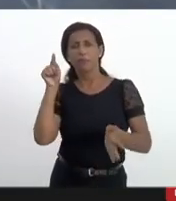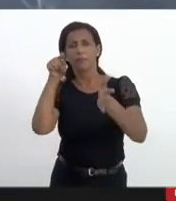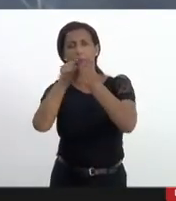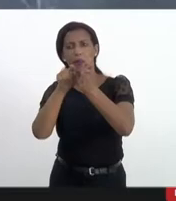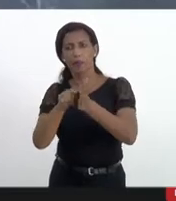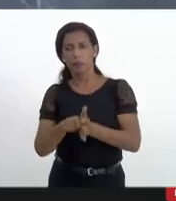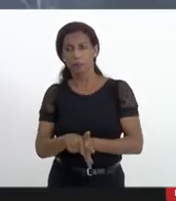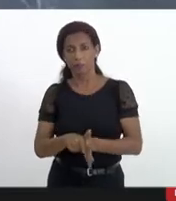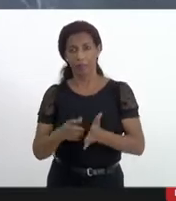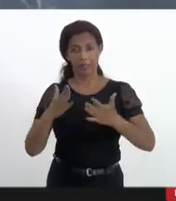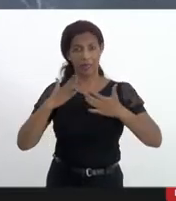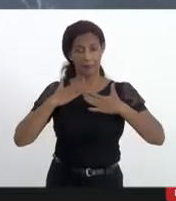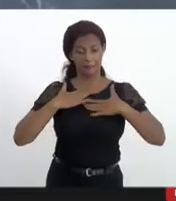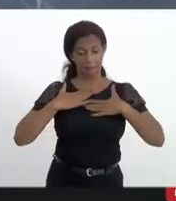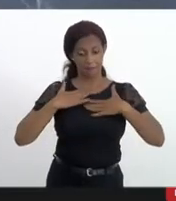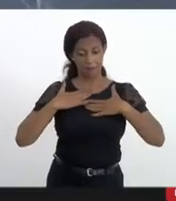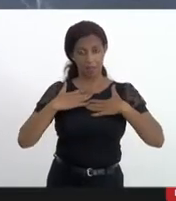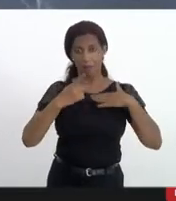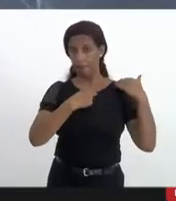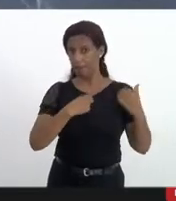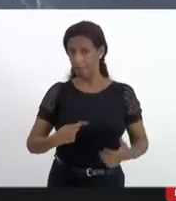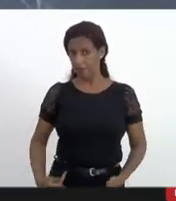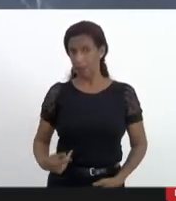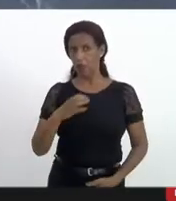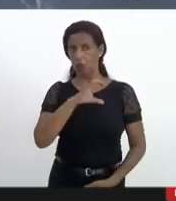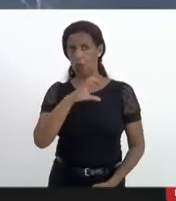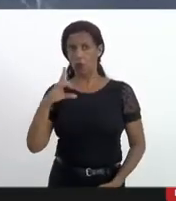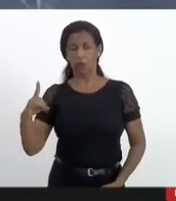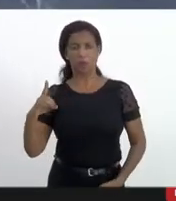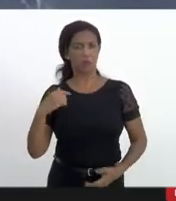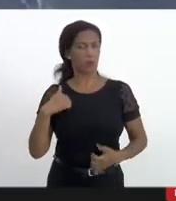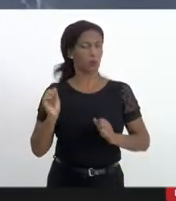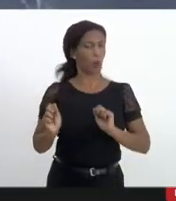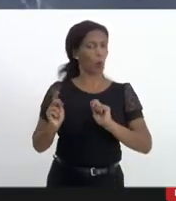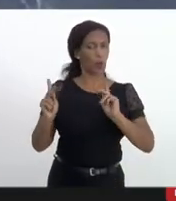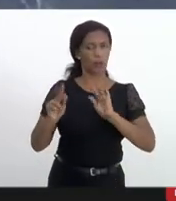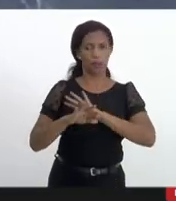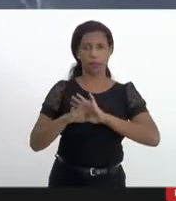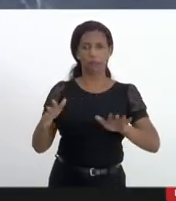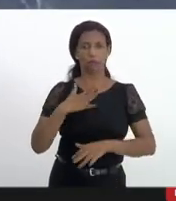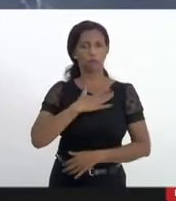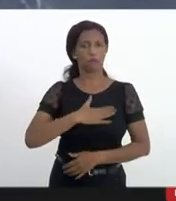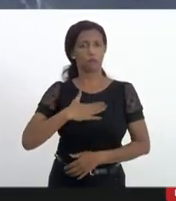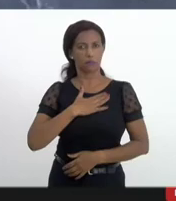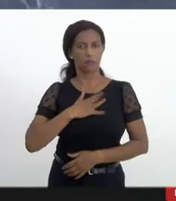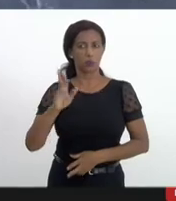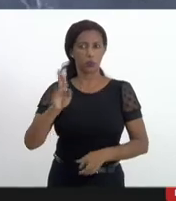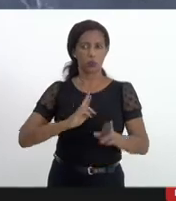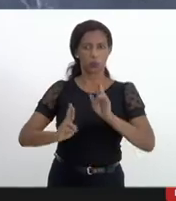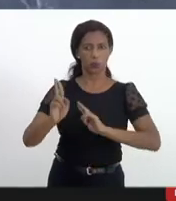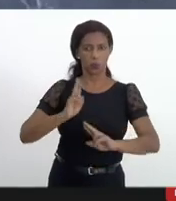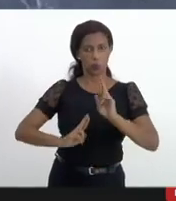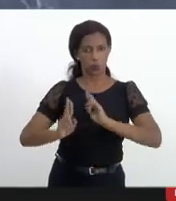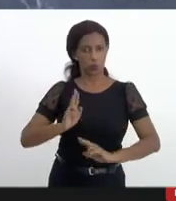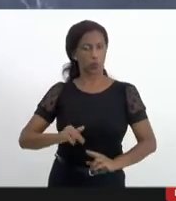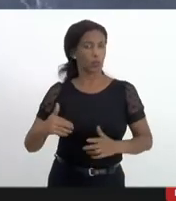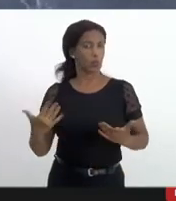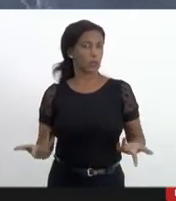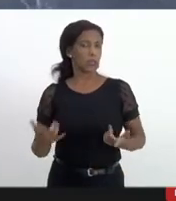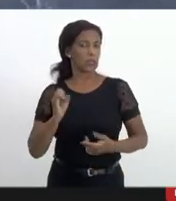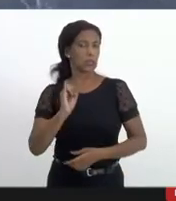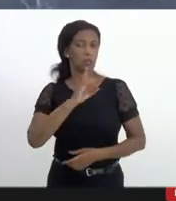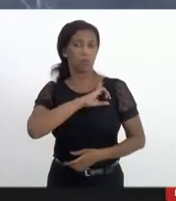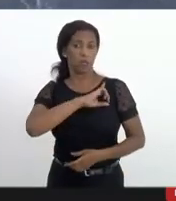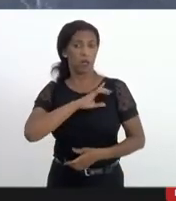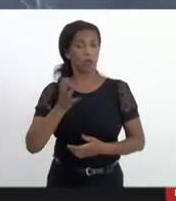do ponto de vista da presidência aqui e da coordenação do GT estamos satisfeitos com as respostas e obviamente se o